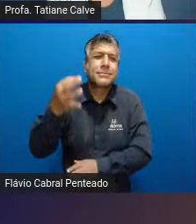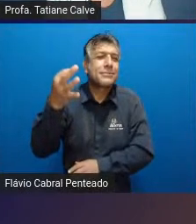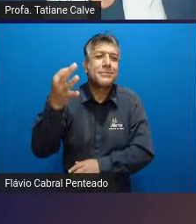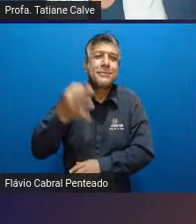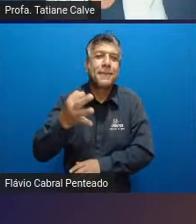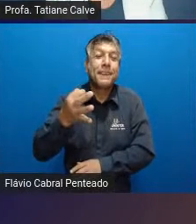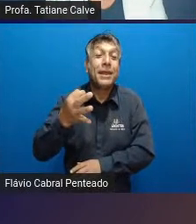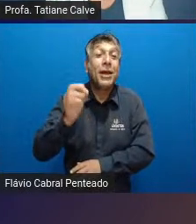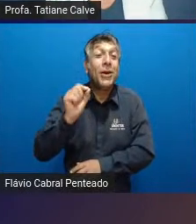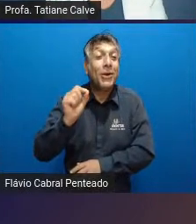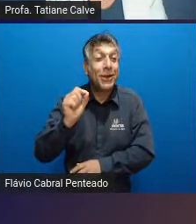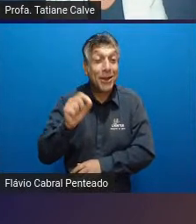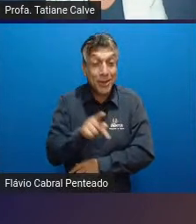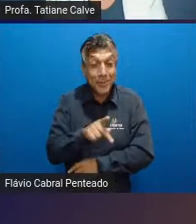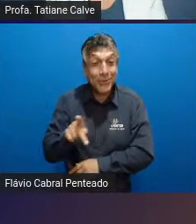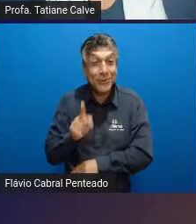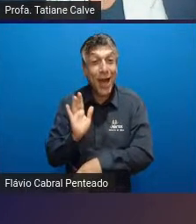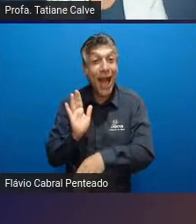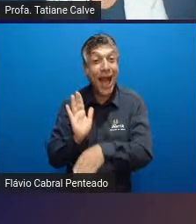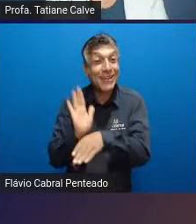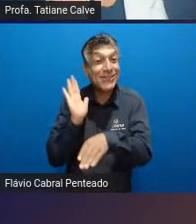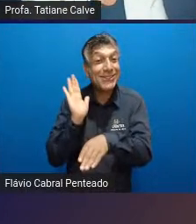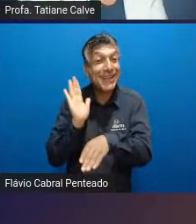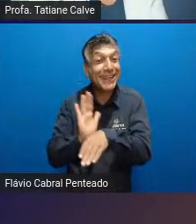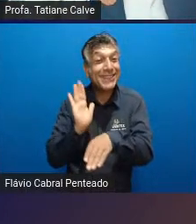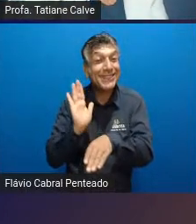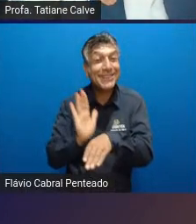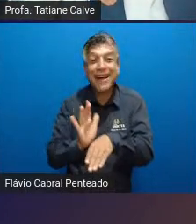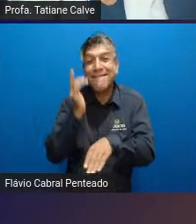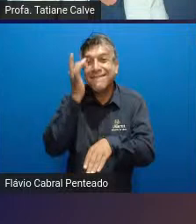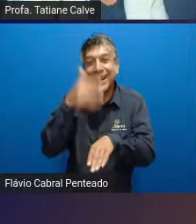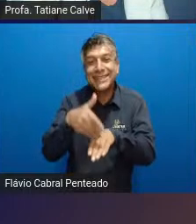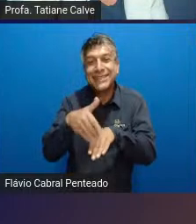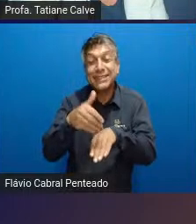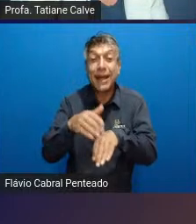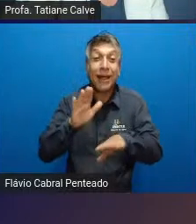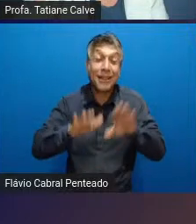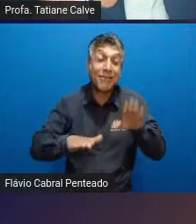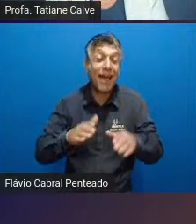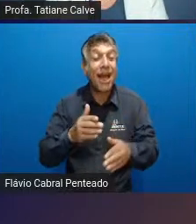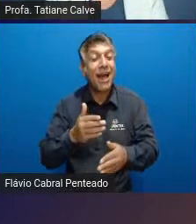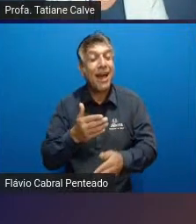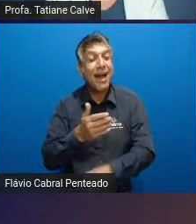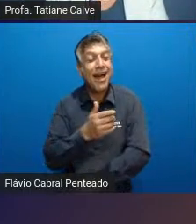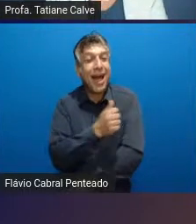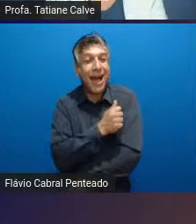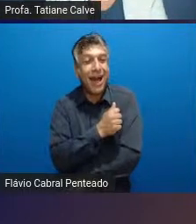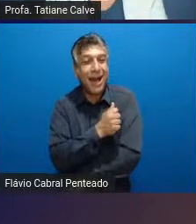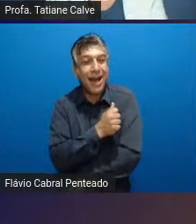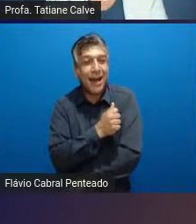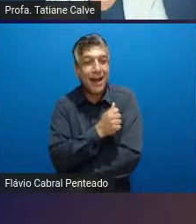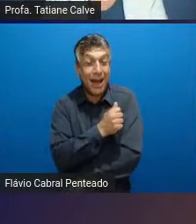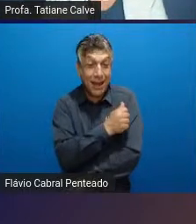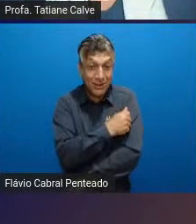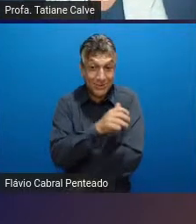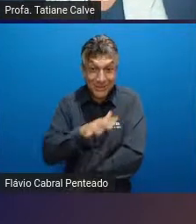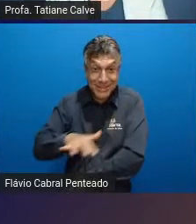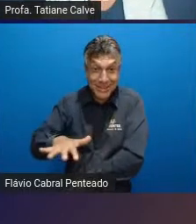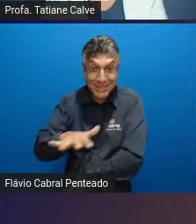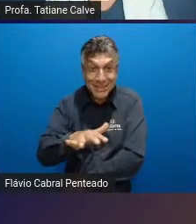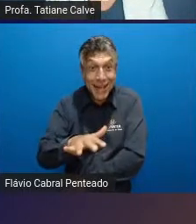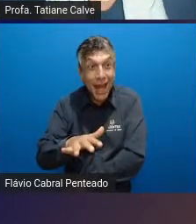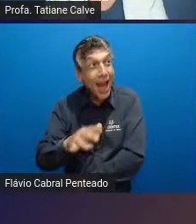como agente facilitador ou seja essa aula provavelmente teve uma temática teve algum